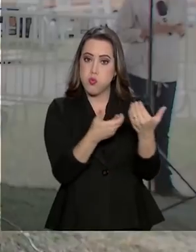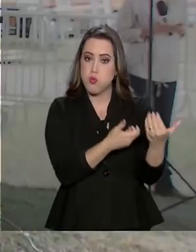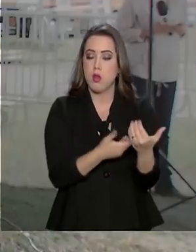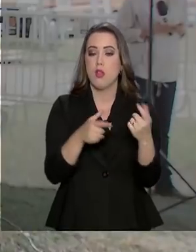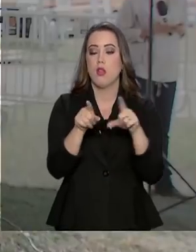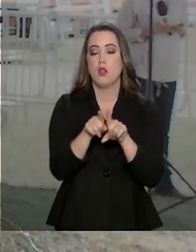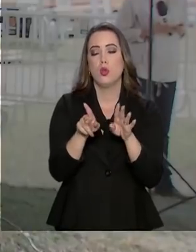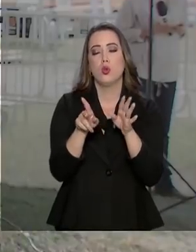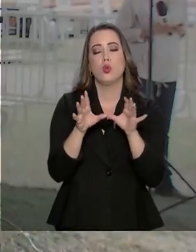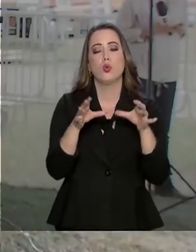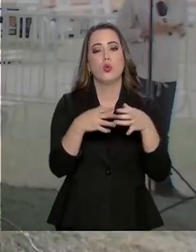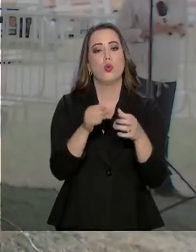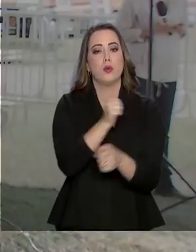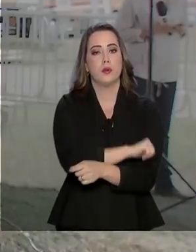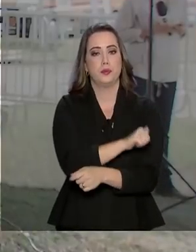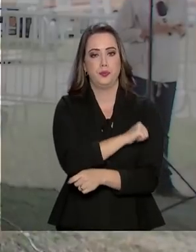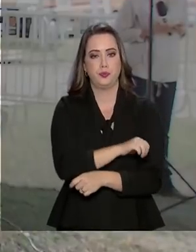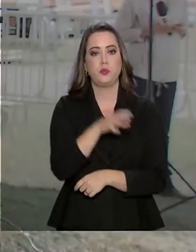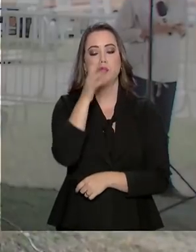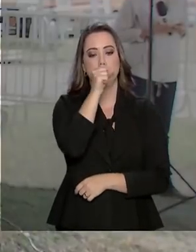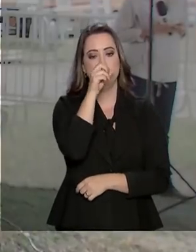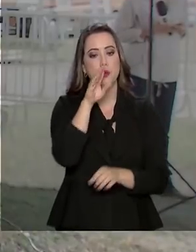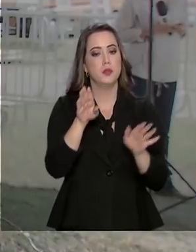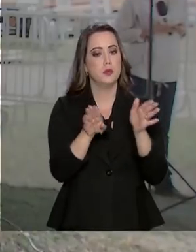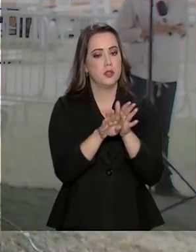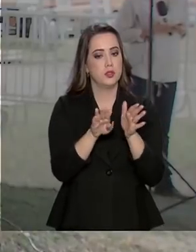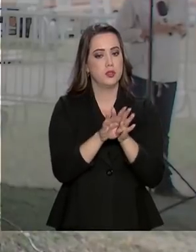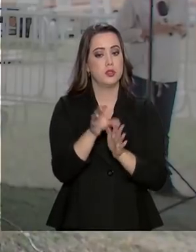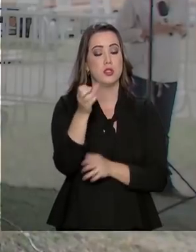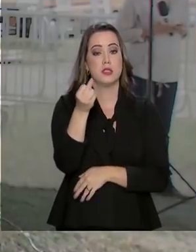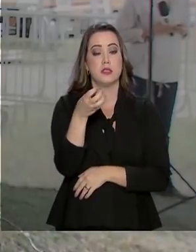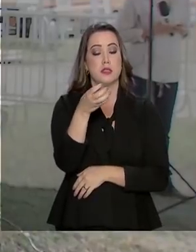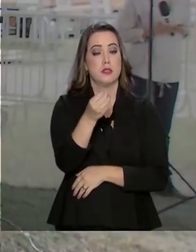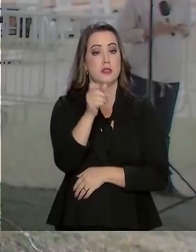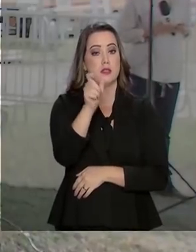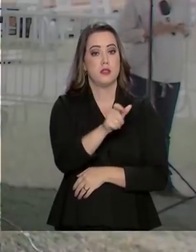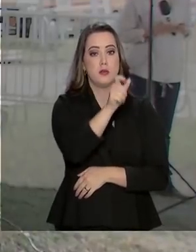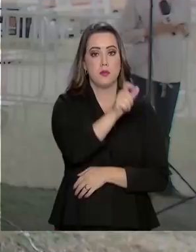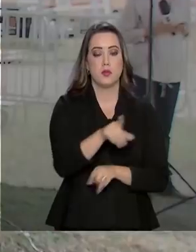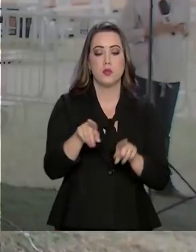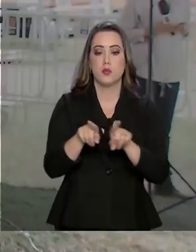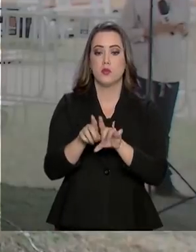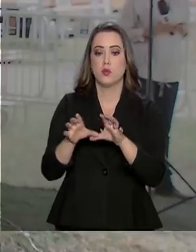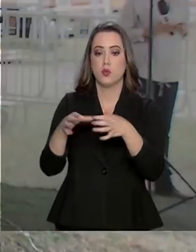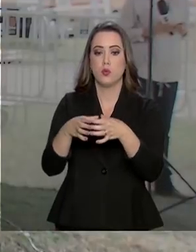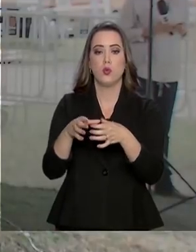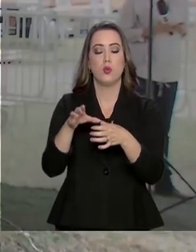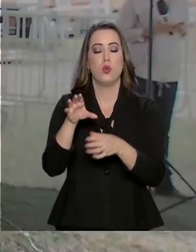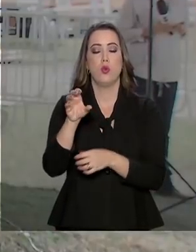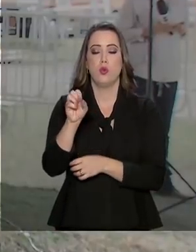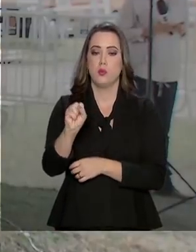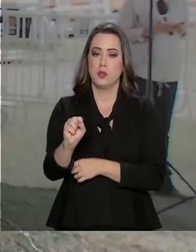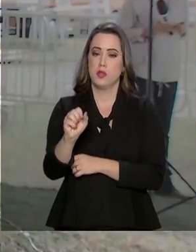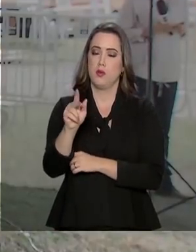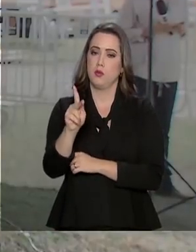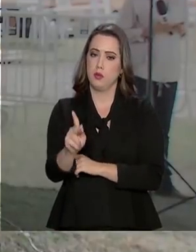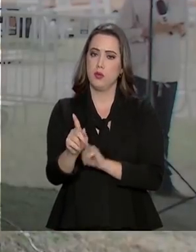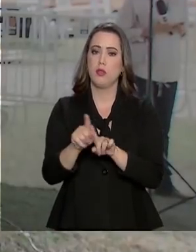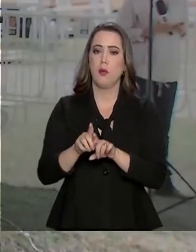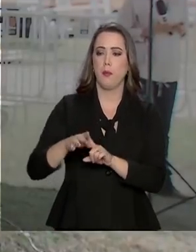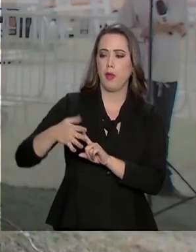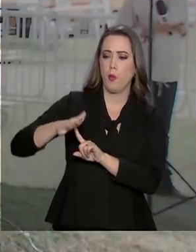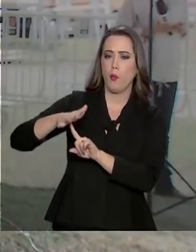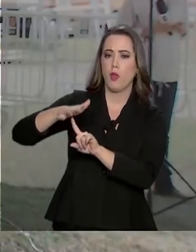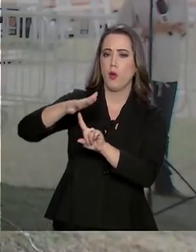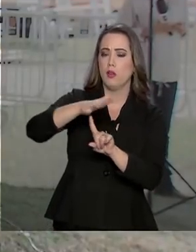60 bombeiros que fazem parte da Força Nacional de Segurança Pública além disso um helicóptero da Força Nacional está vindo para